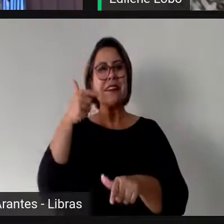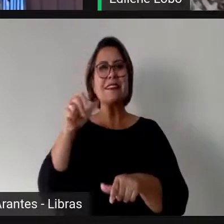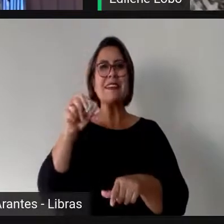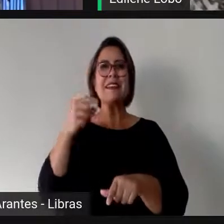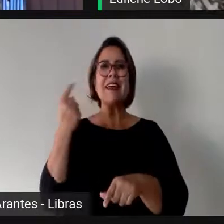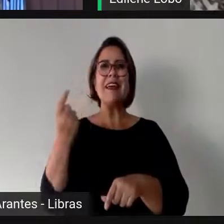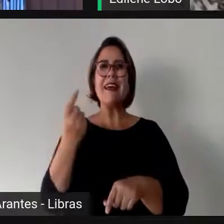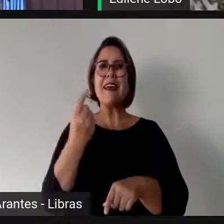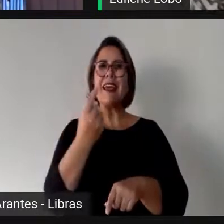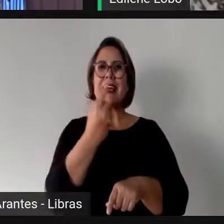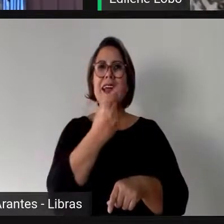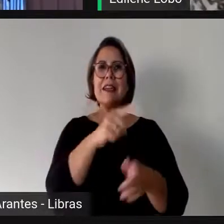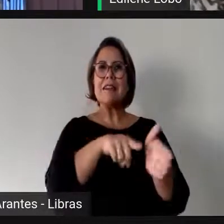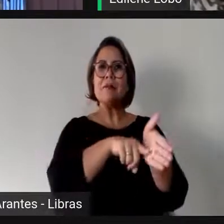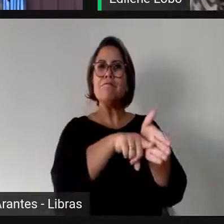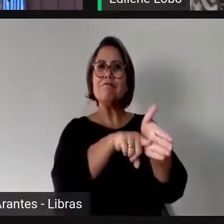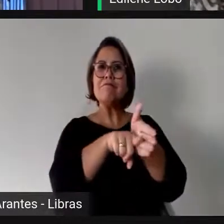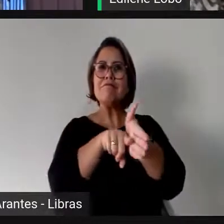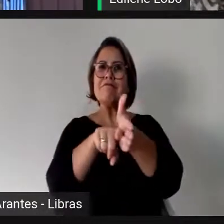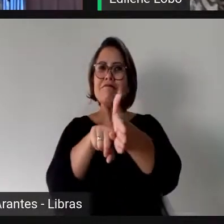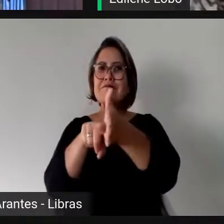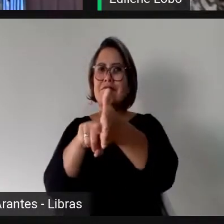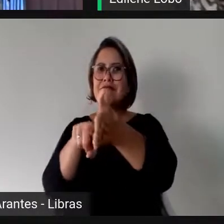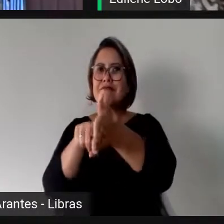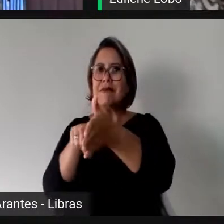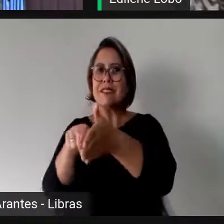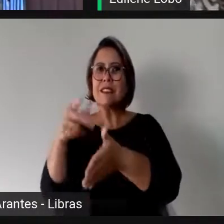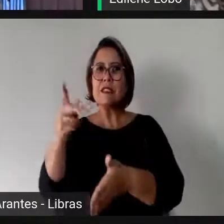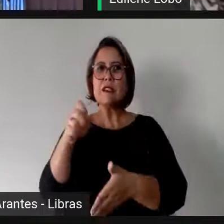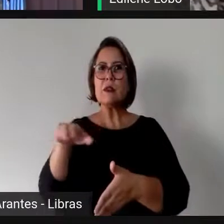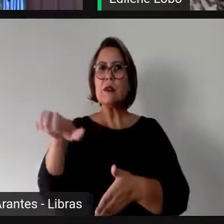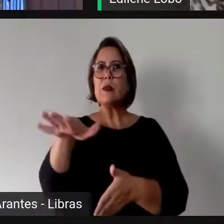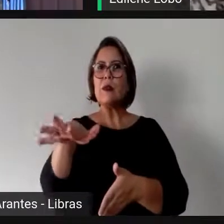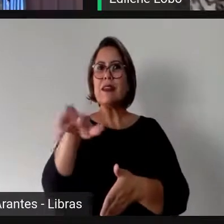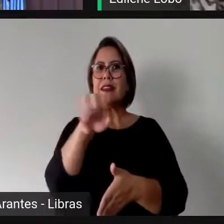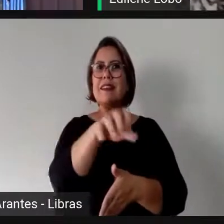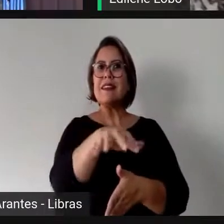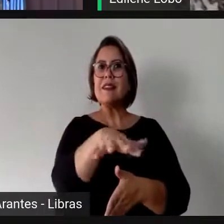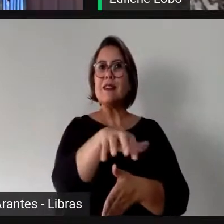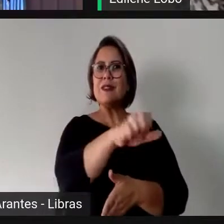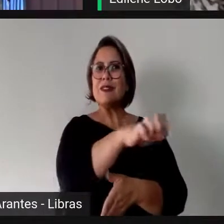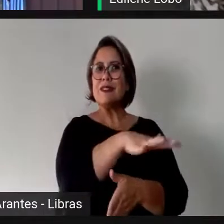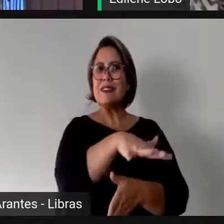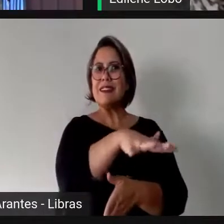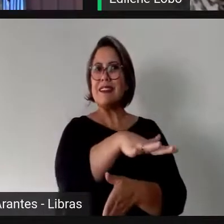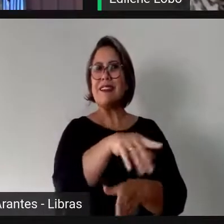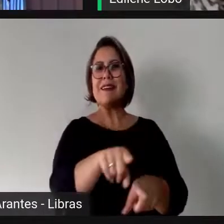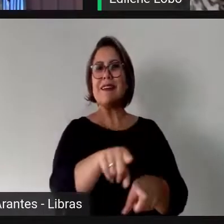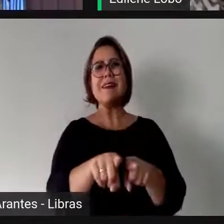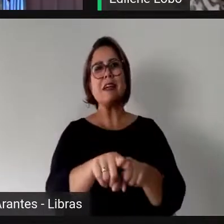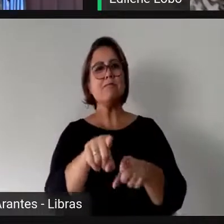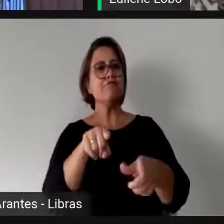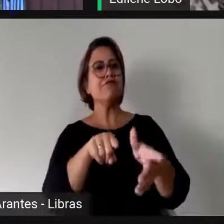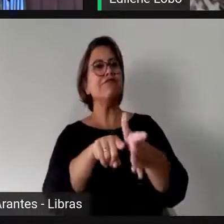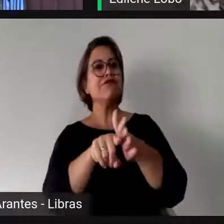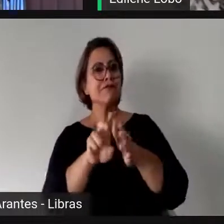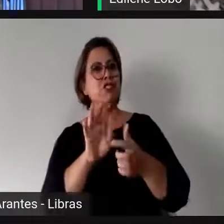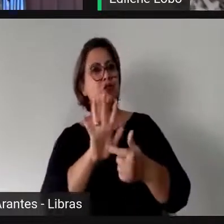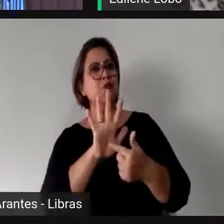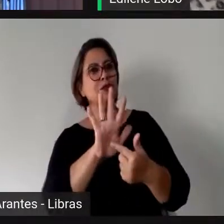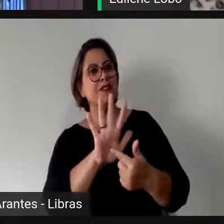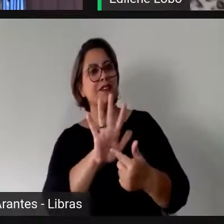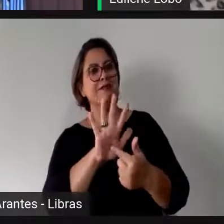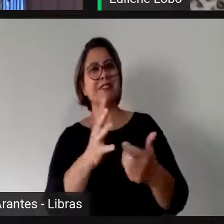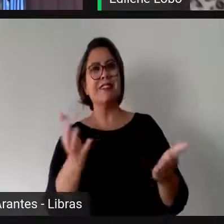com pesquisas para desvendar este problema que a pergunta inicial revela, já